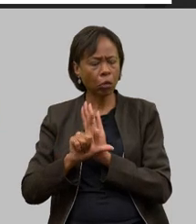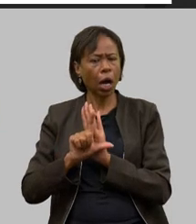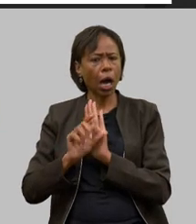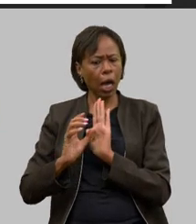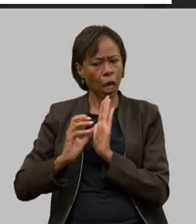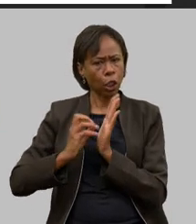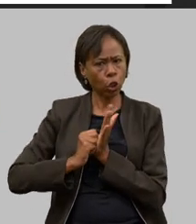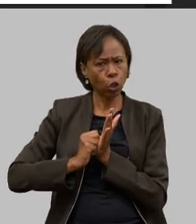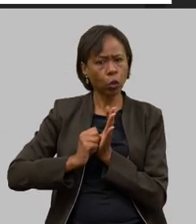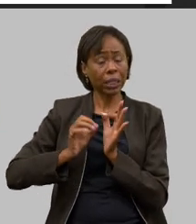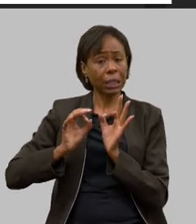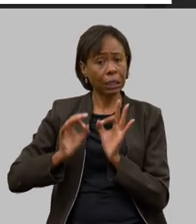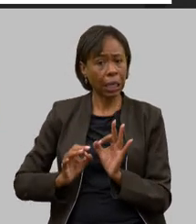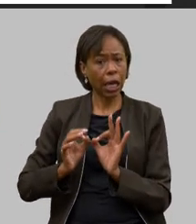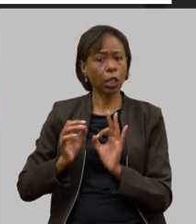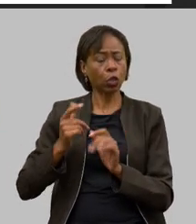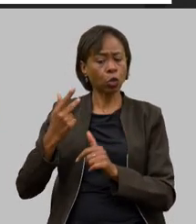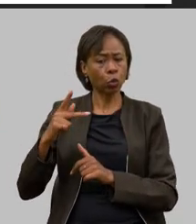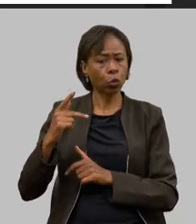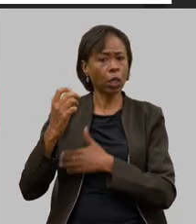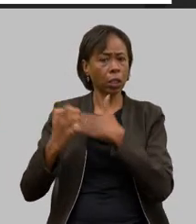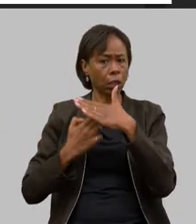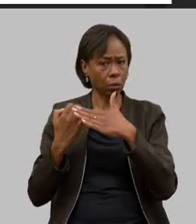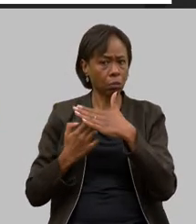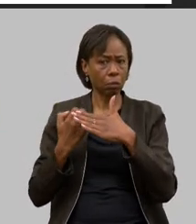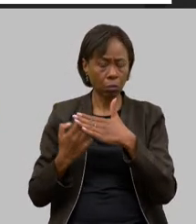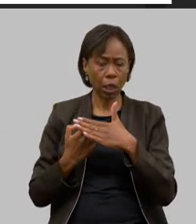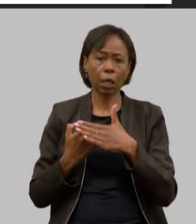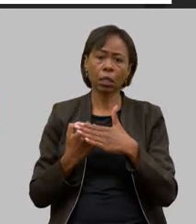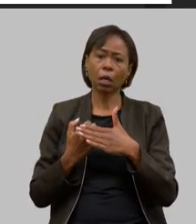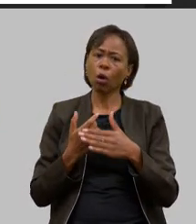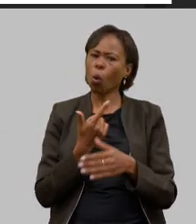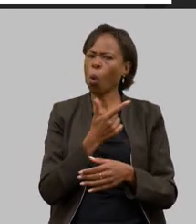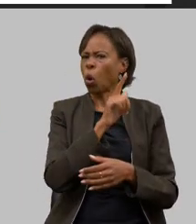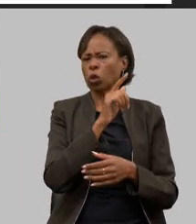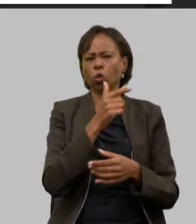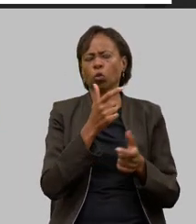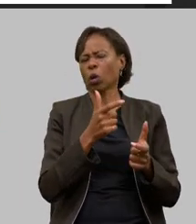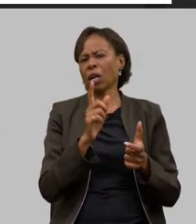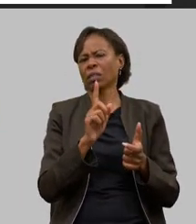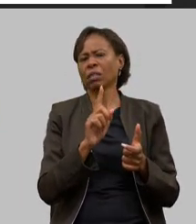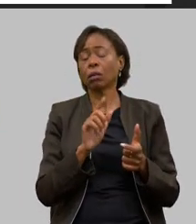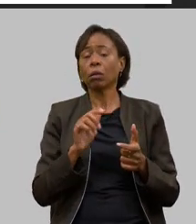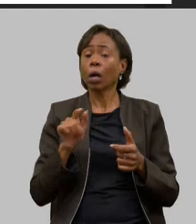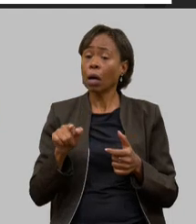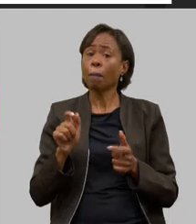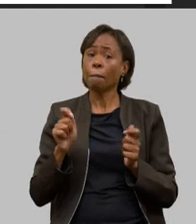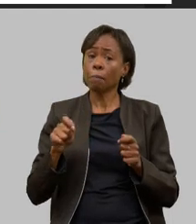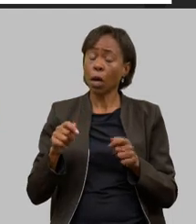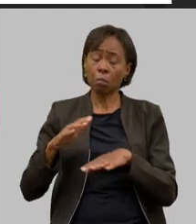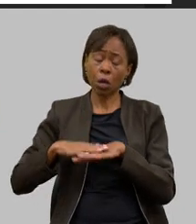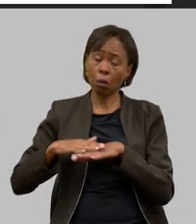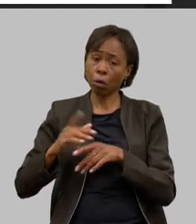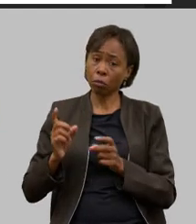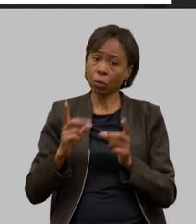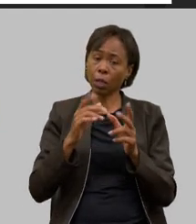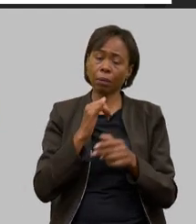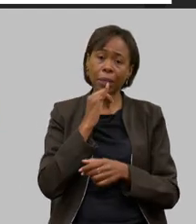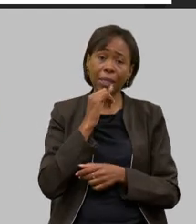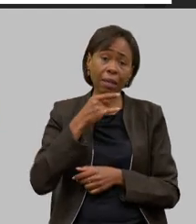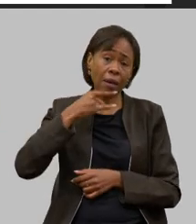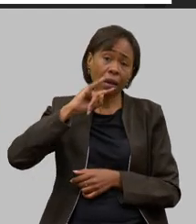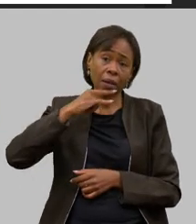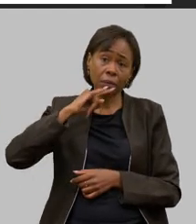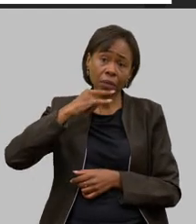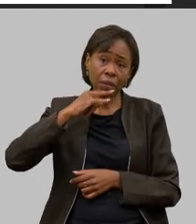poder comercializar os seus produtos tirando na mão de atravessadores em pequenos volumes você vê a cachaça por exemplo é comercializada em